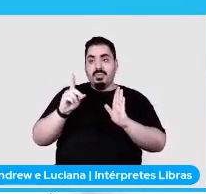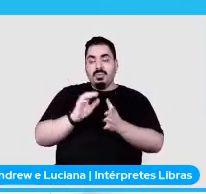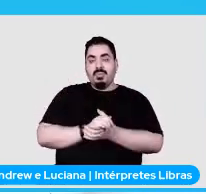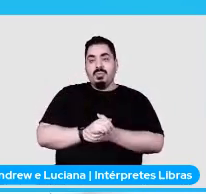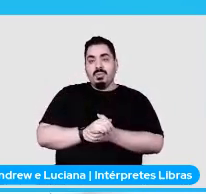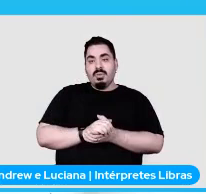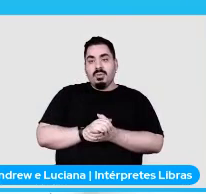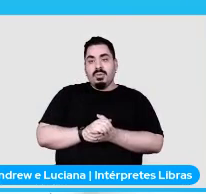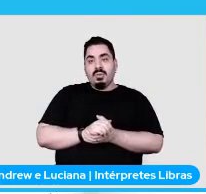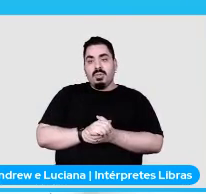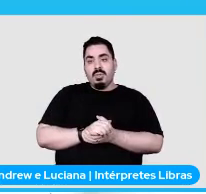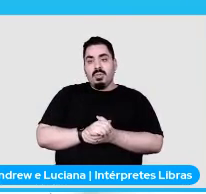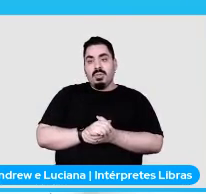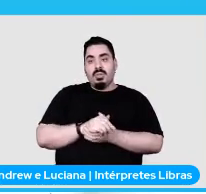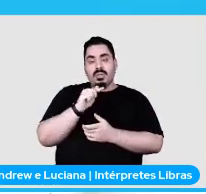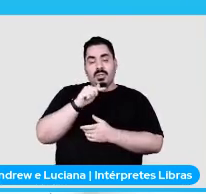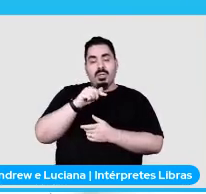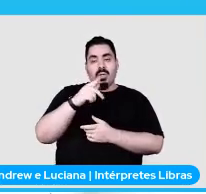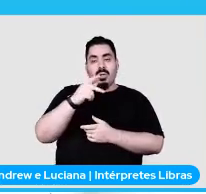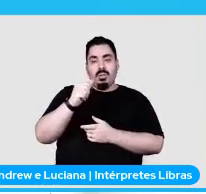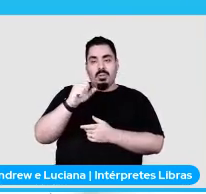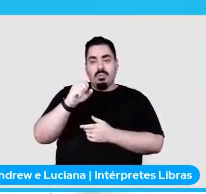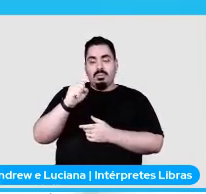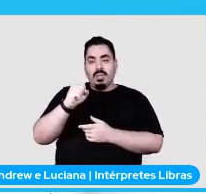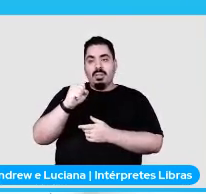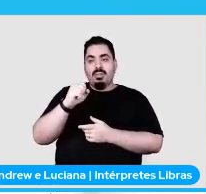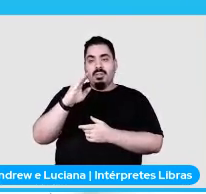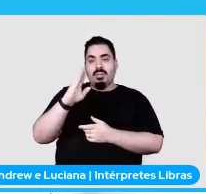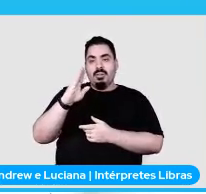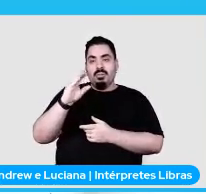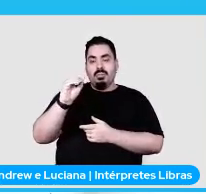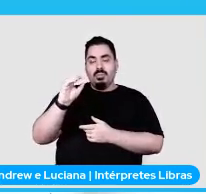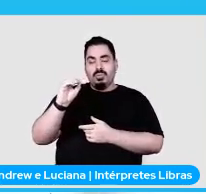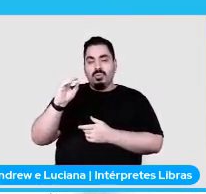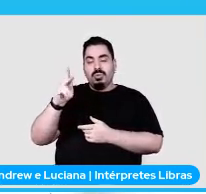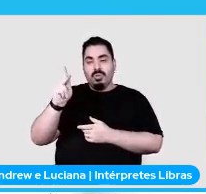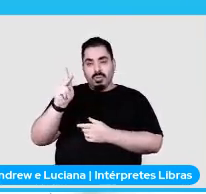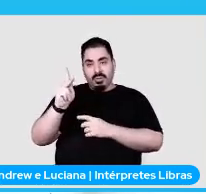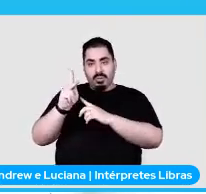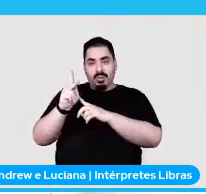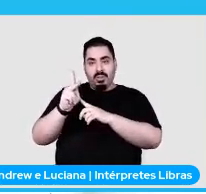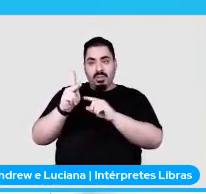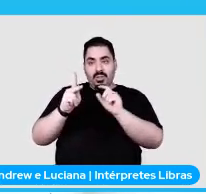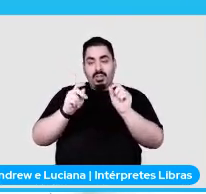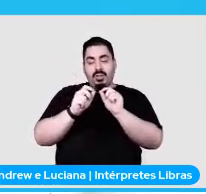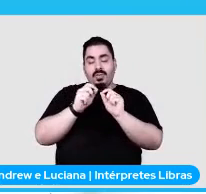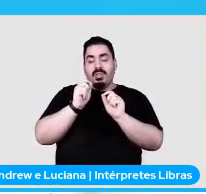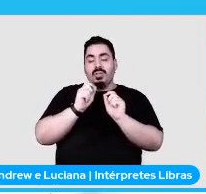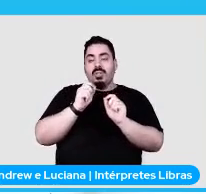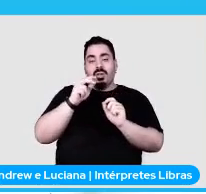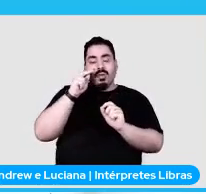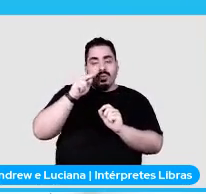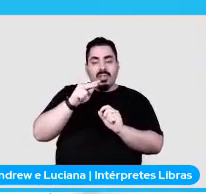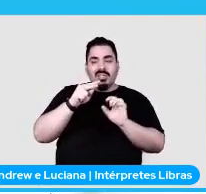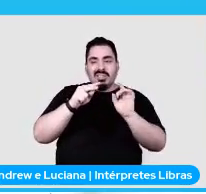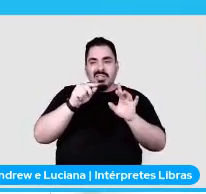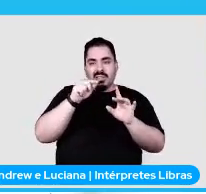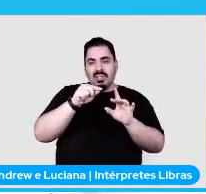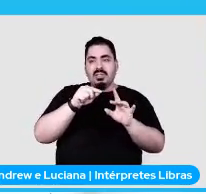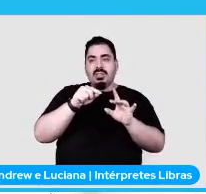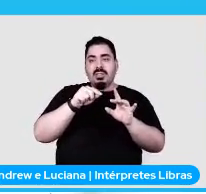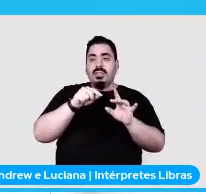Aqui no passbook, que é o método de passe, eu vou verificar se aquela URL da resposta está naquele skip URLs, e eu vou retornar.